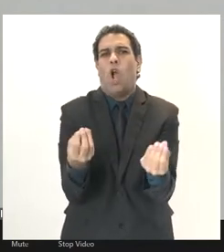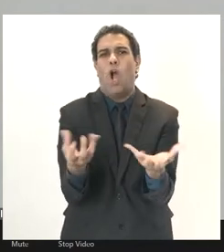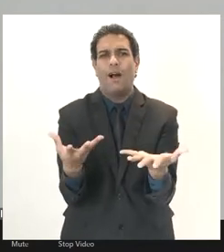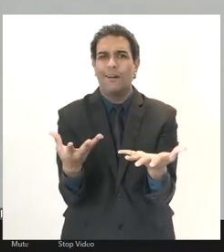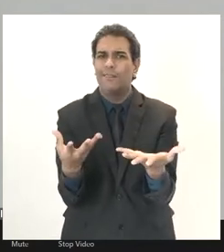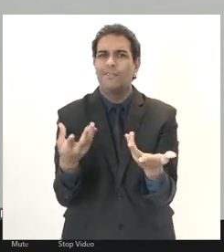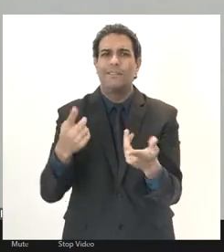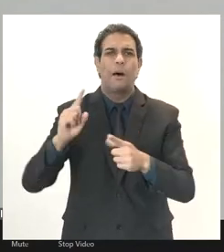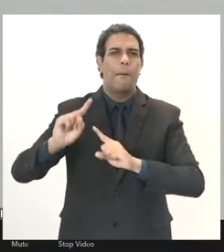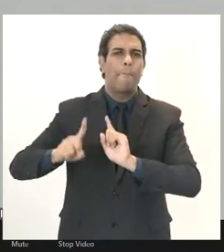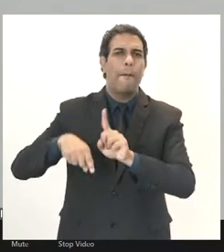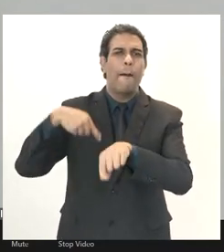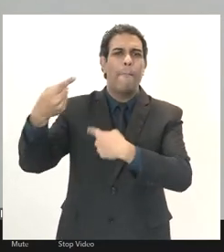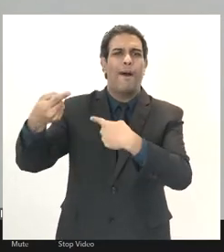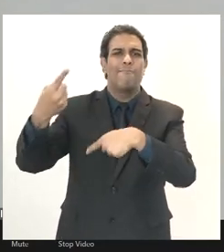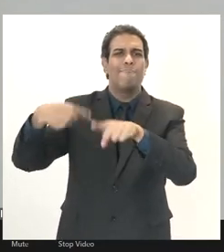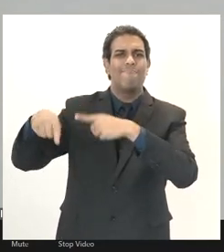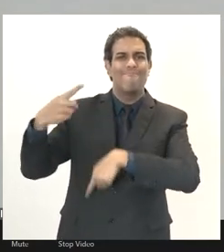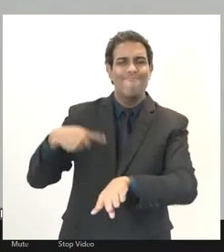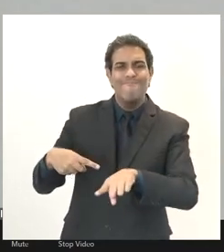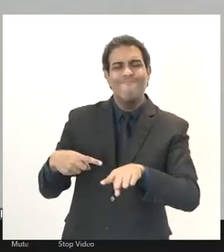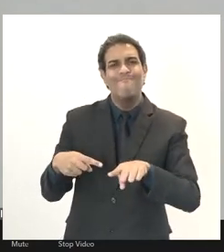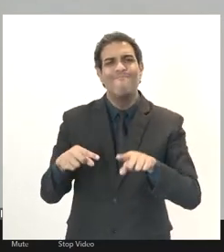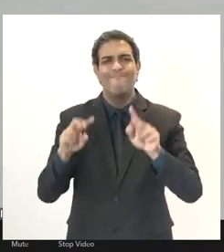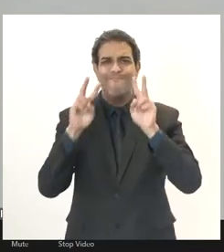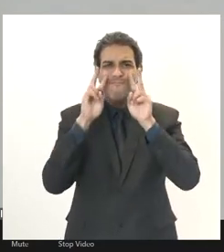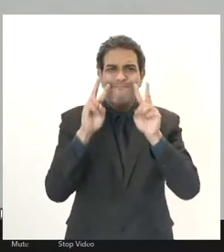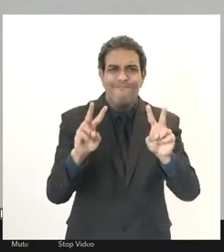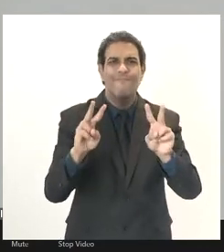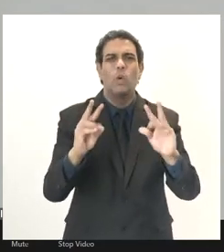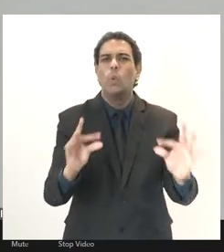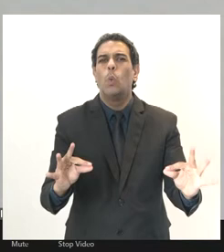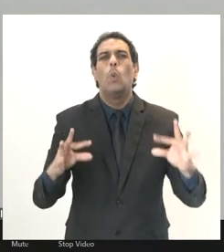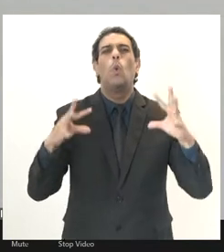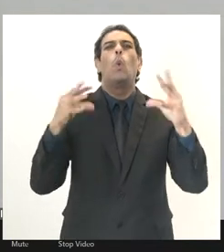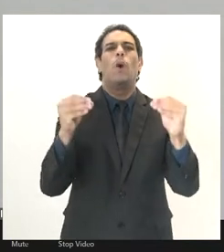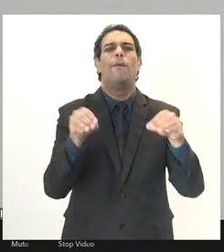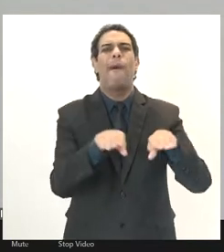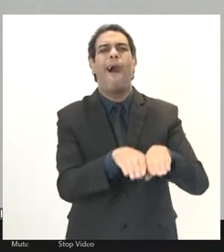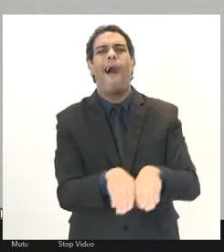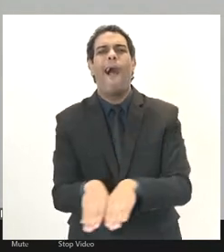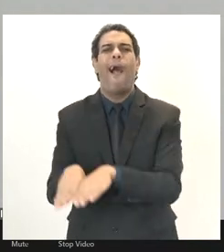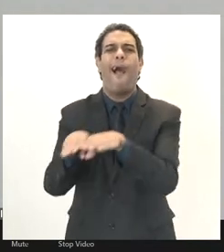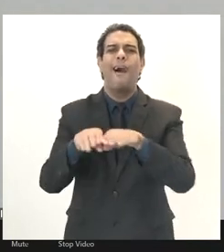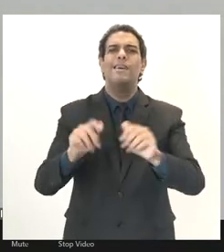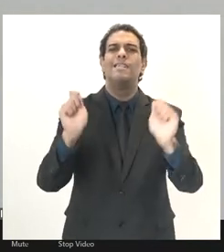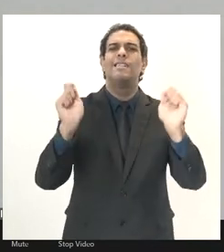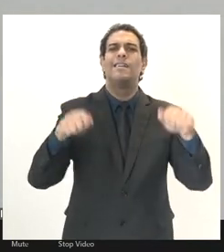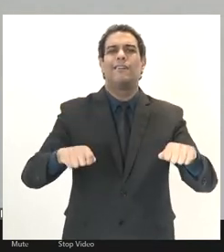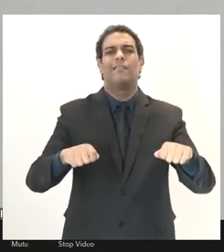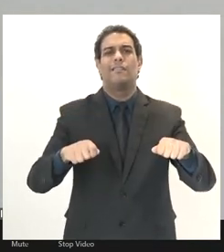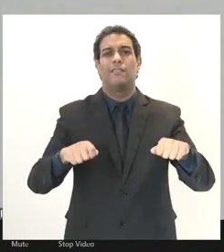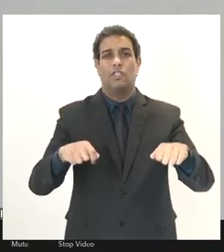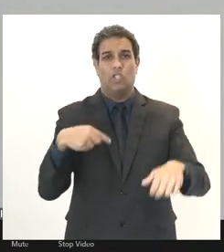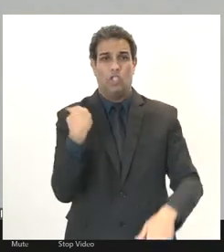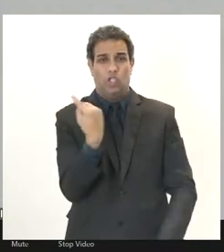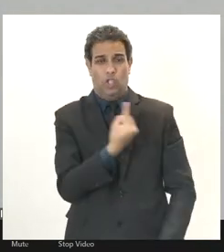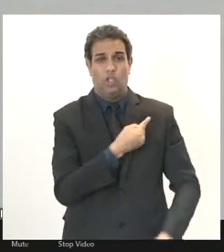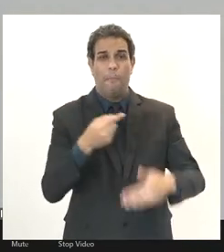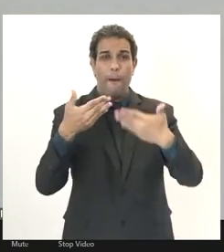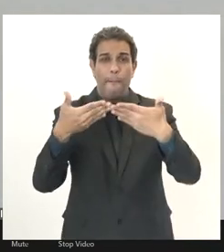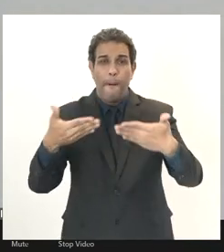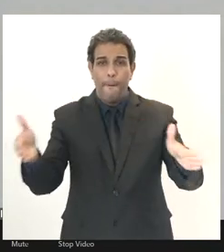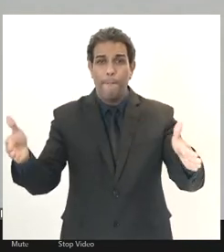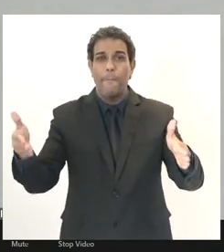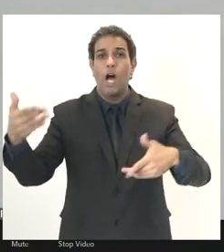reclassificados para baixo que a gente tem que olhar como um todo e tem que fazer o possível para que a gente abra espaço